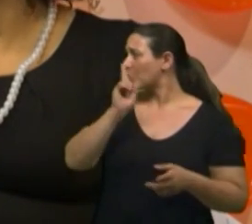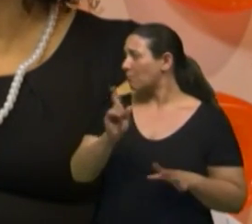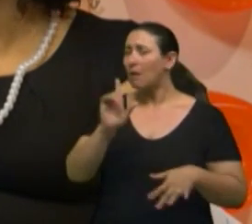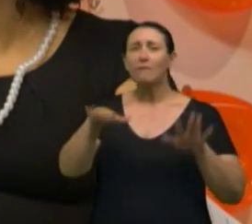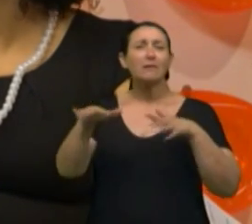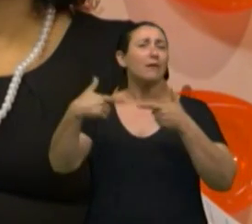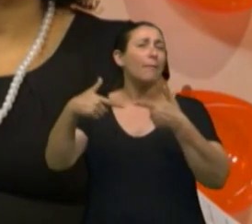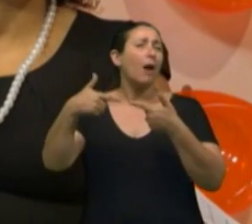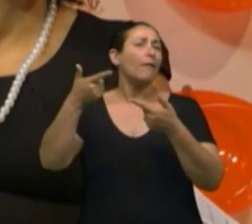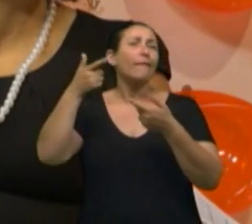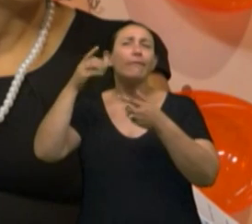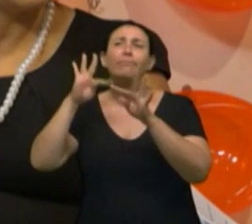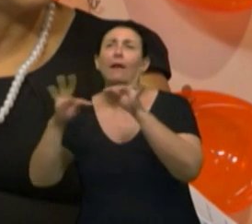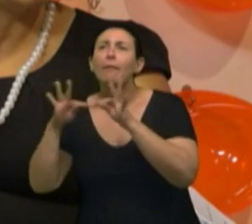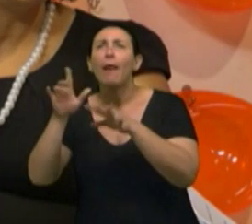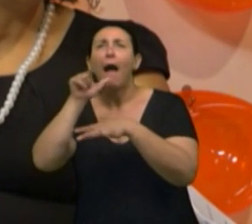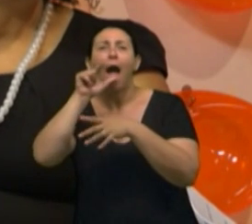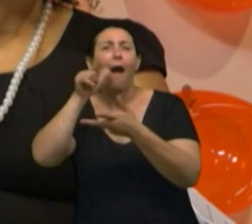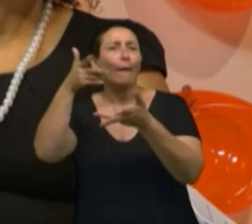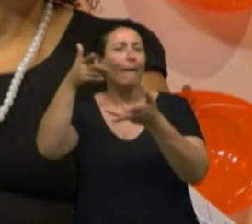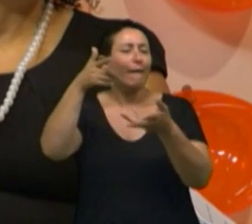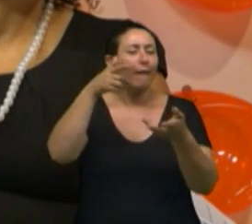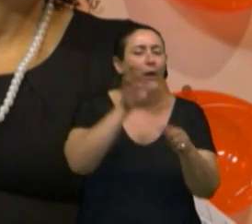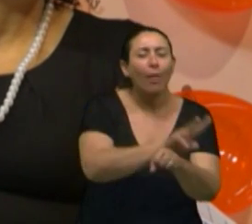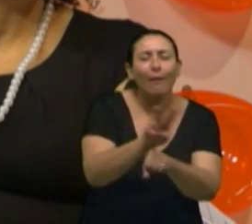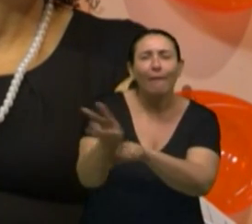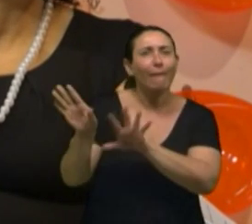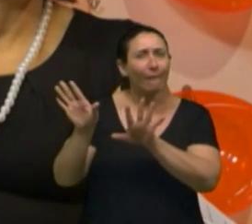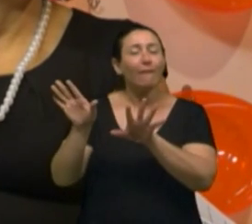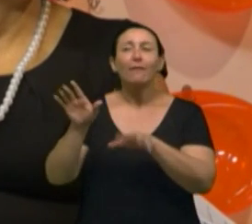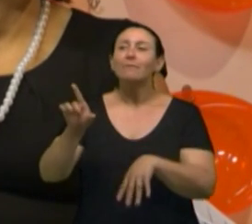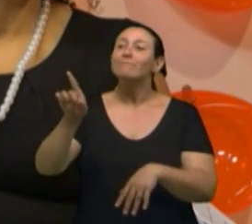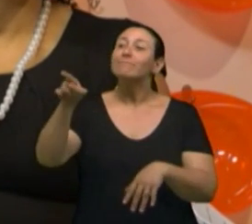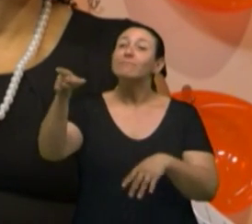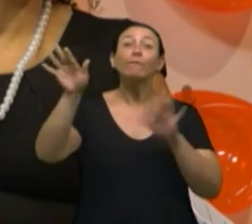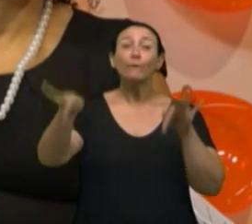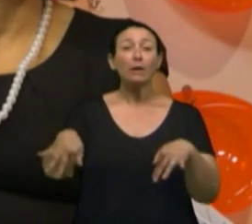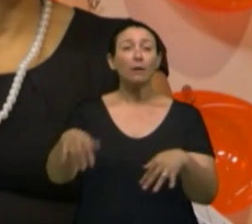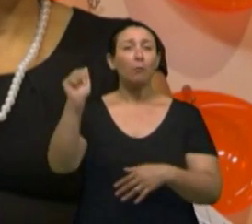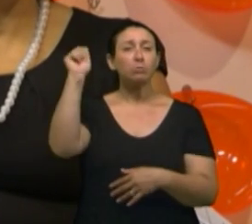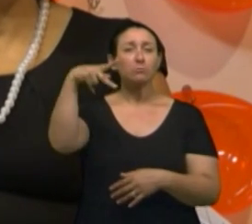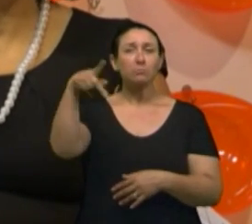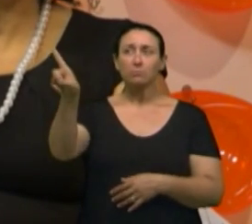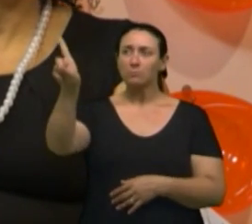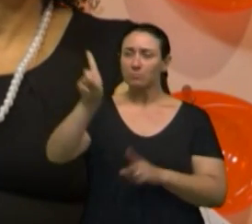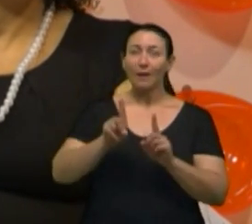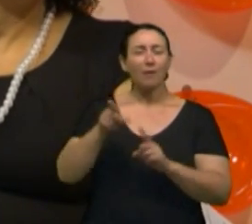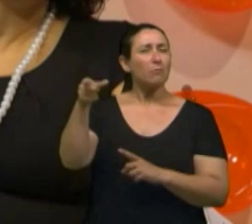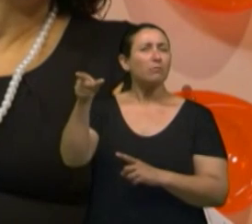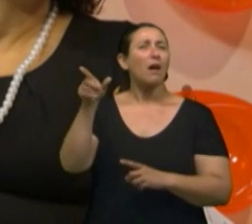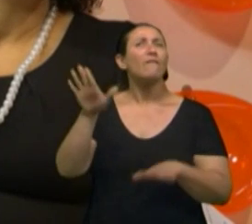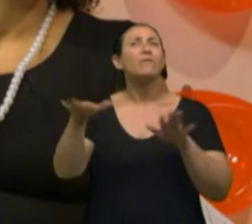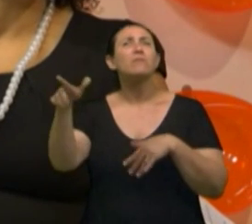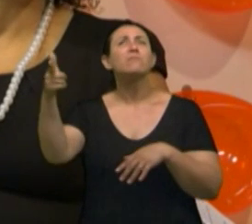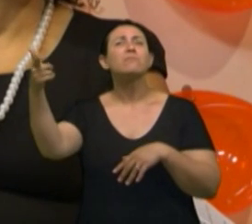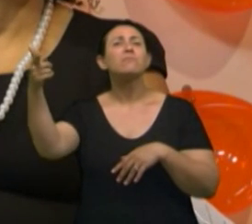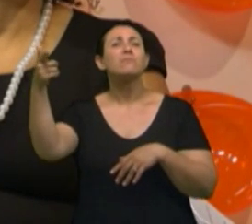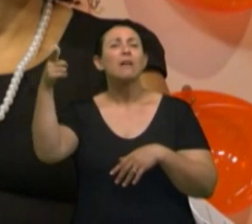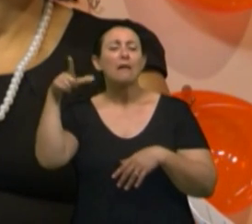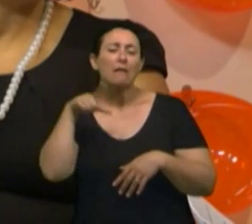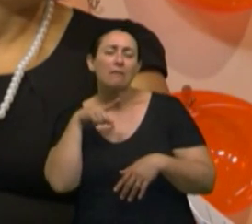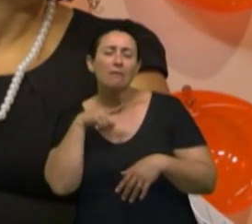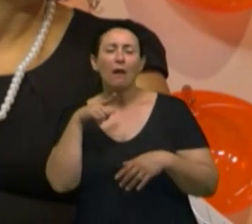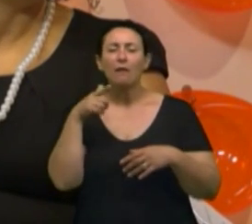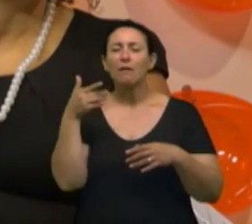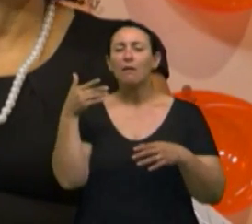trabalham na rede, no tratamento da água. E aí, esse homem que vem ou no fim de semana ou numa folga e que